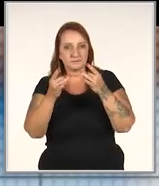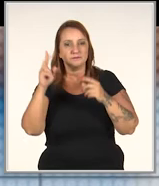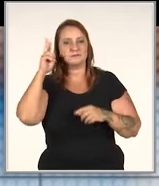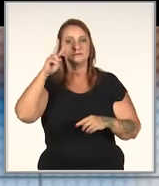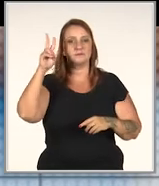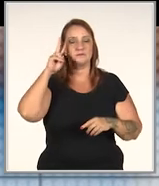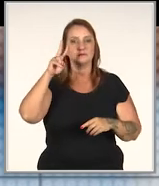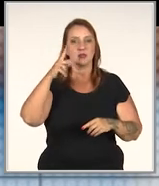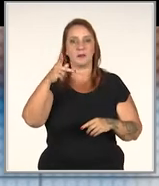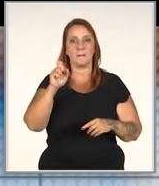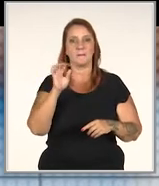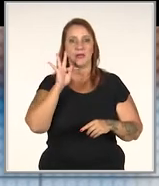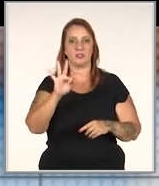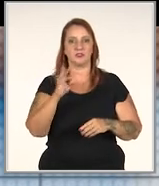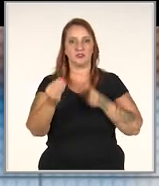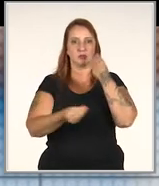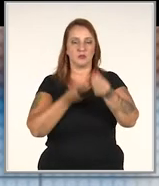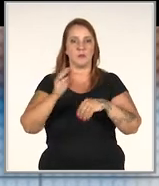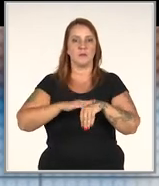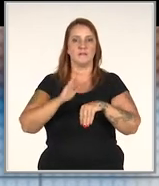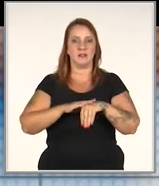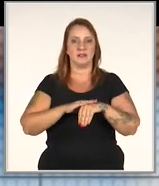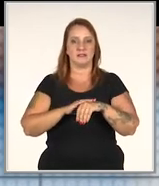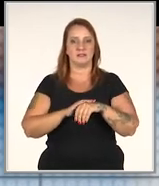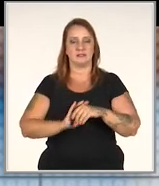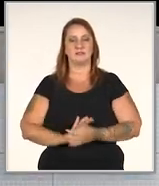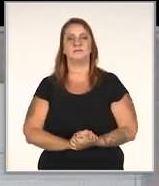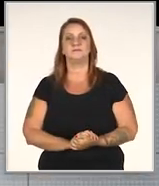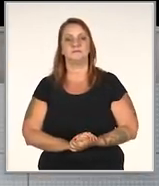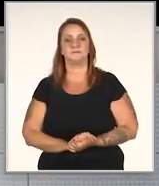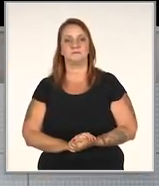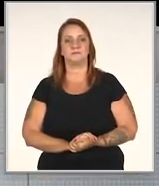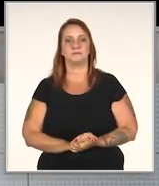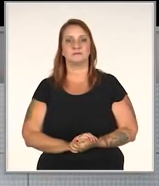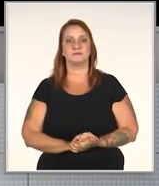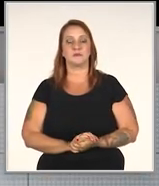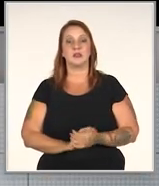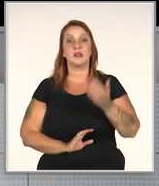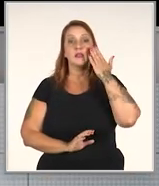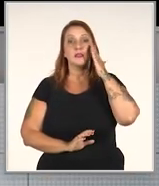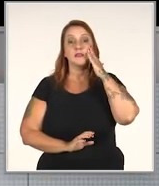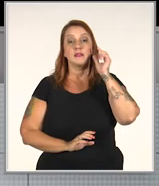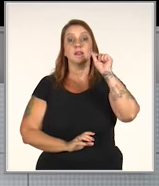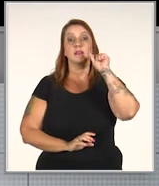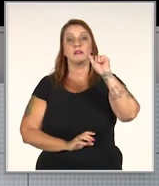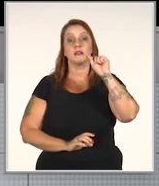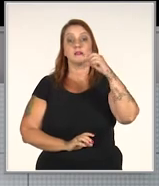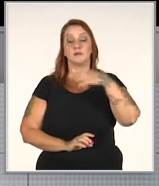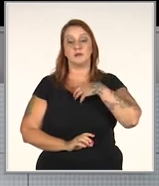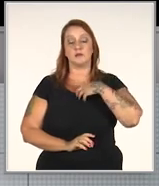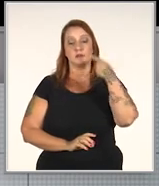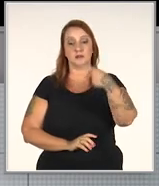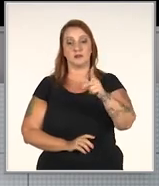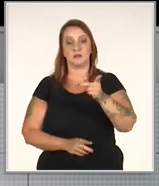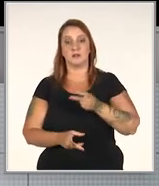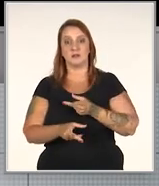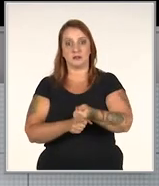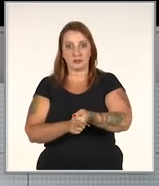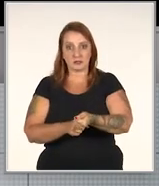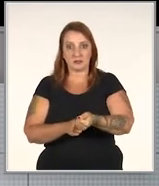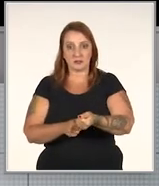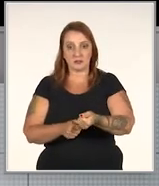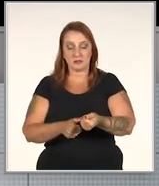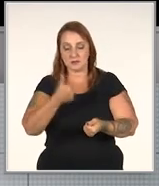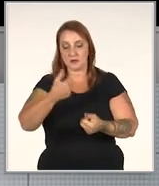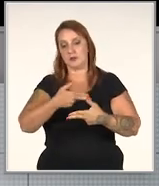na história da Pet Nativa para ver como que eles fazem lá. Entender a cabeça de quem é o seu cliente é o